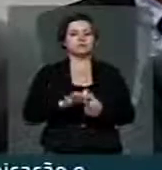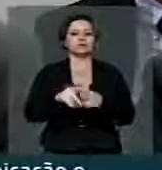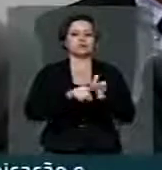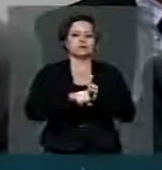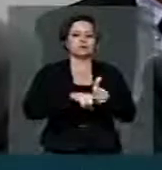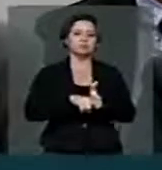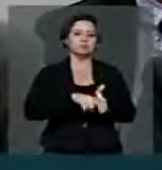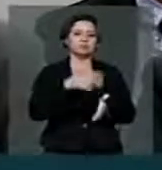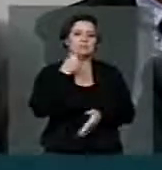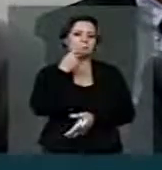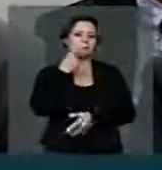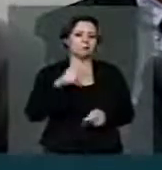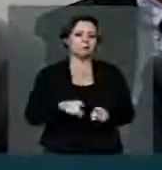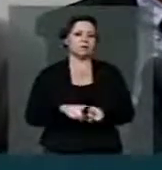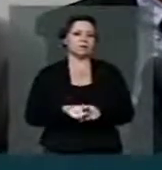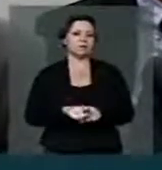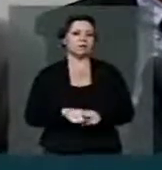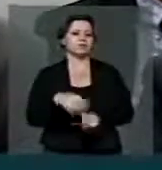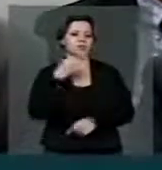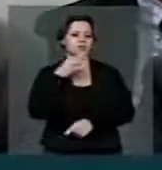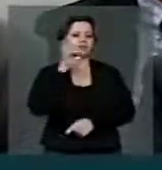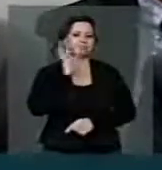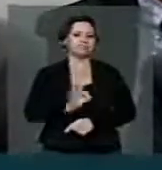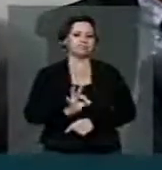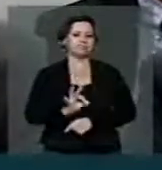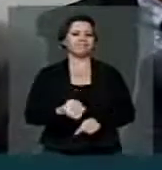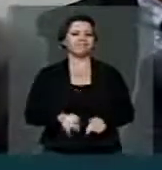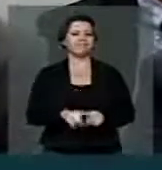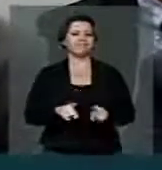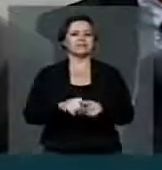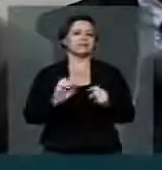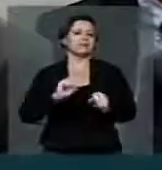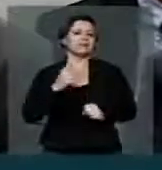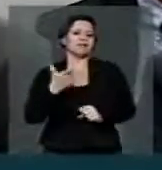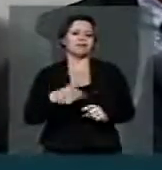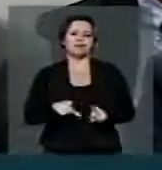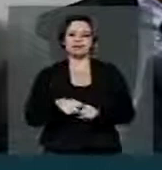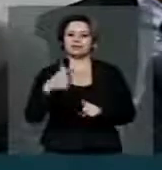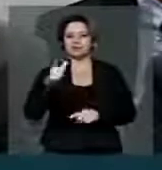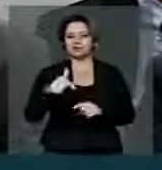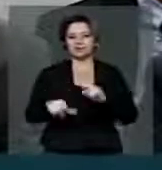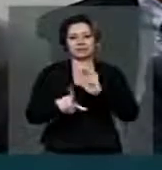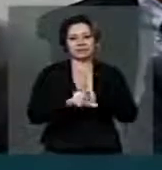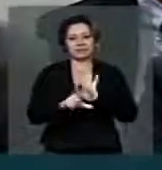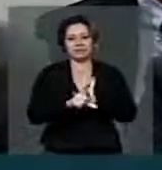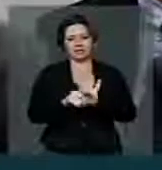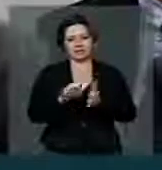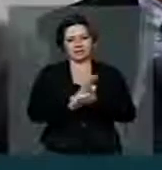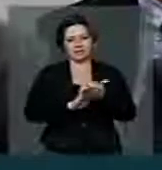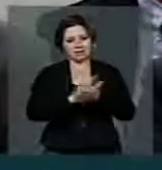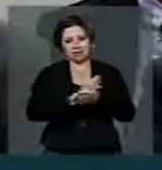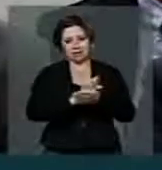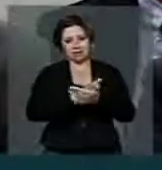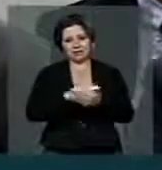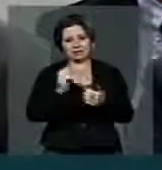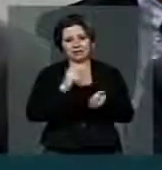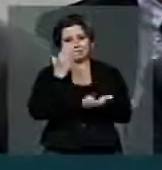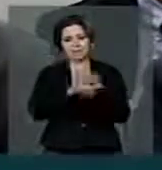espionagem. E eu também quero dizer, com toda franqueza, que é evidente que nenhuma lei impede espionagem.